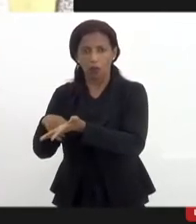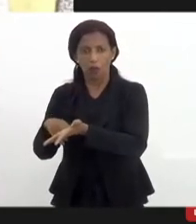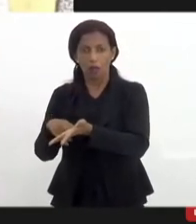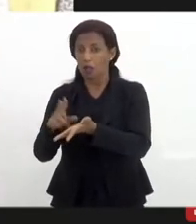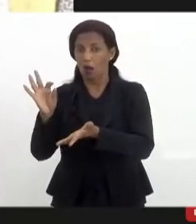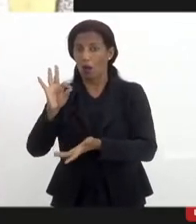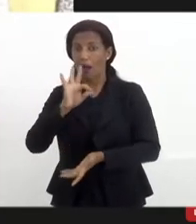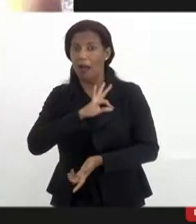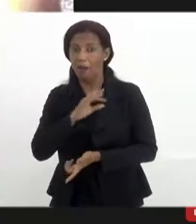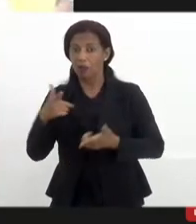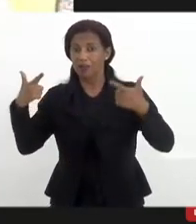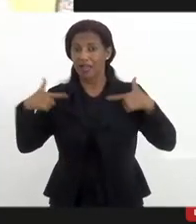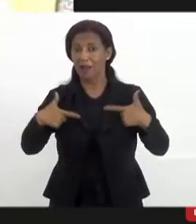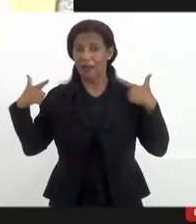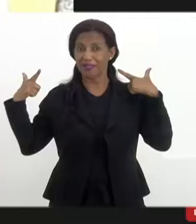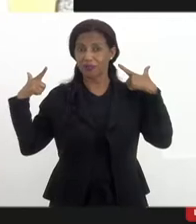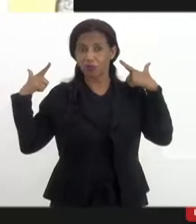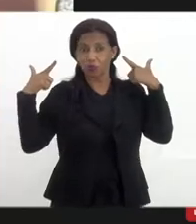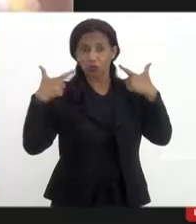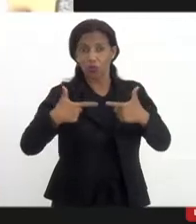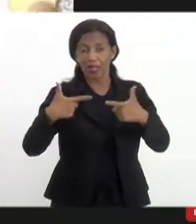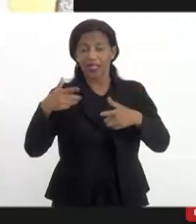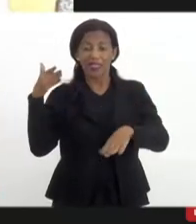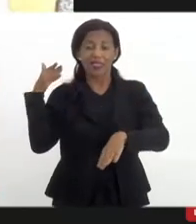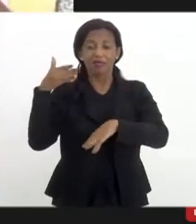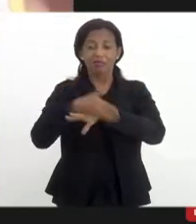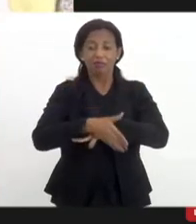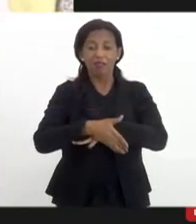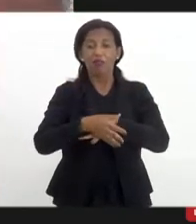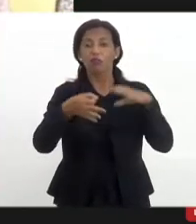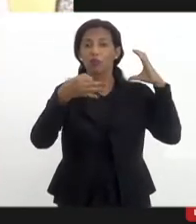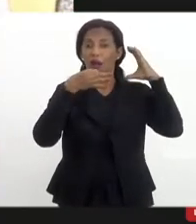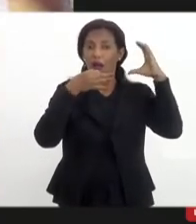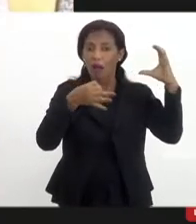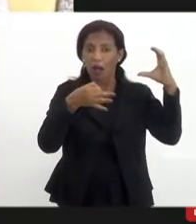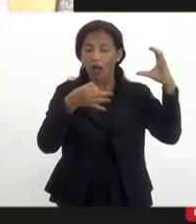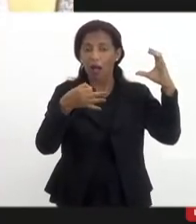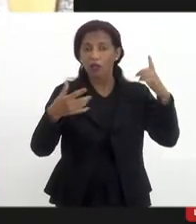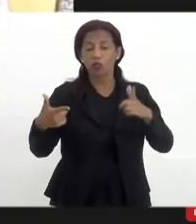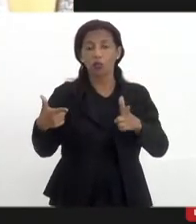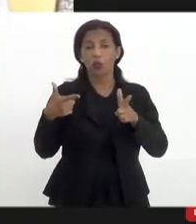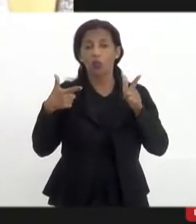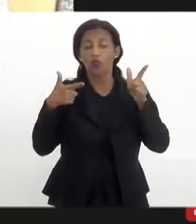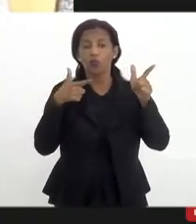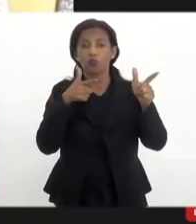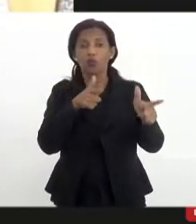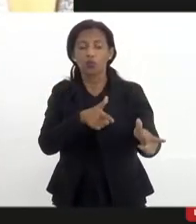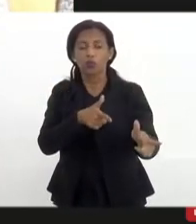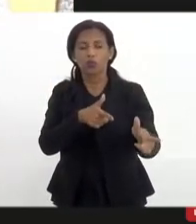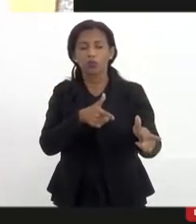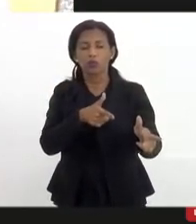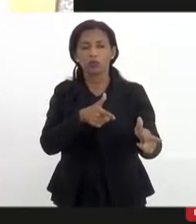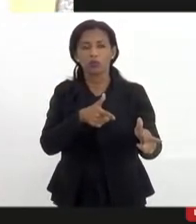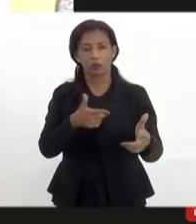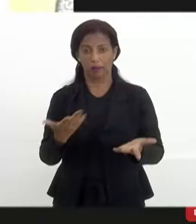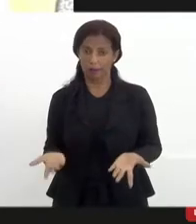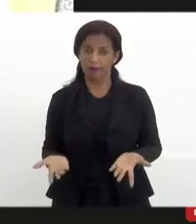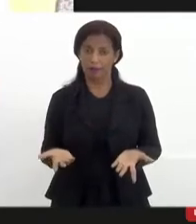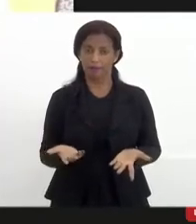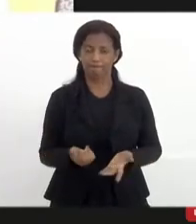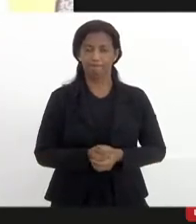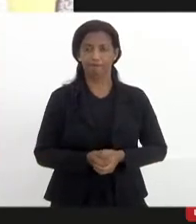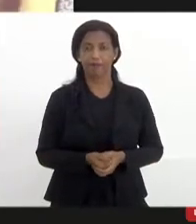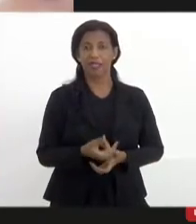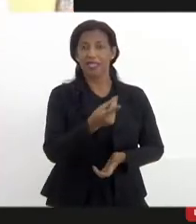polícia entra armada dentro da rádio com fuzis. É assim. É desse jeito. E